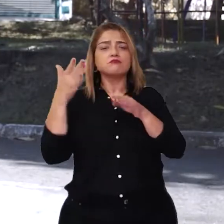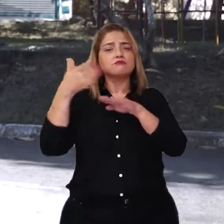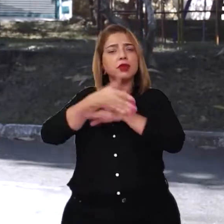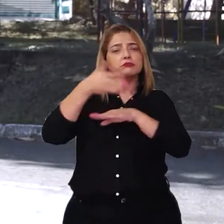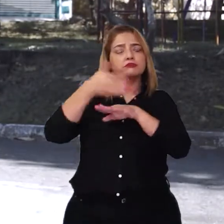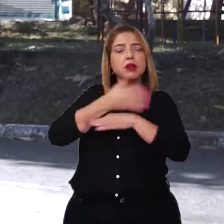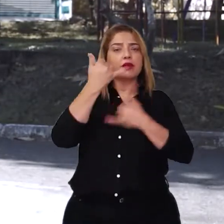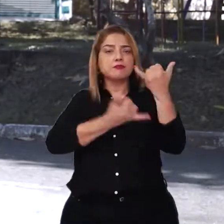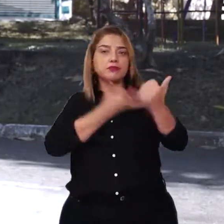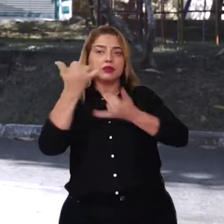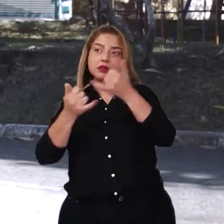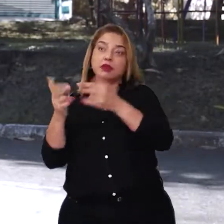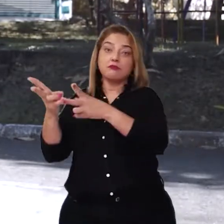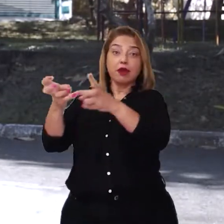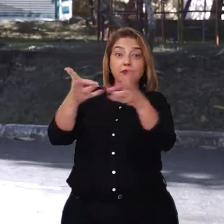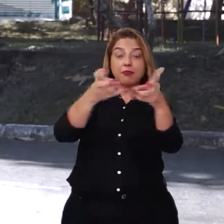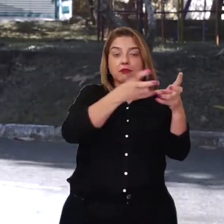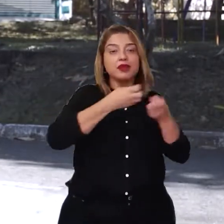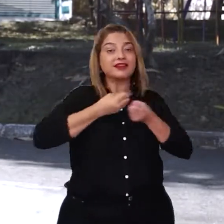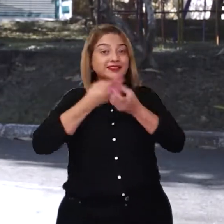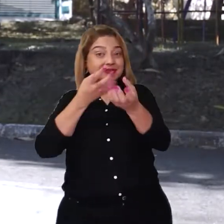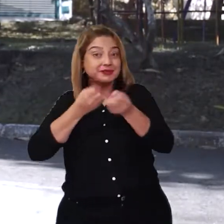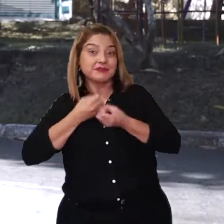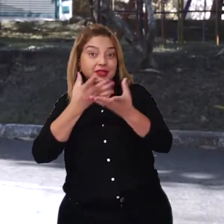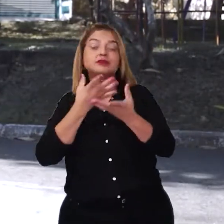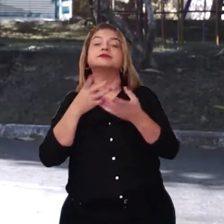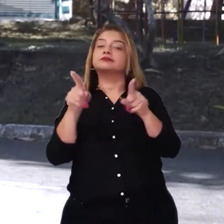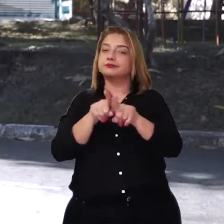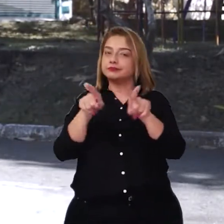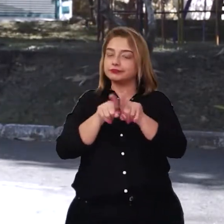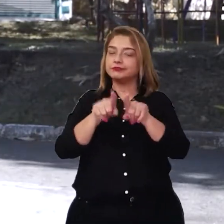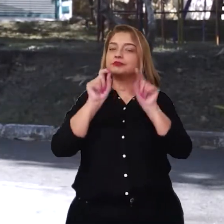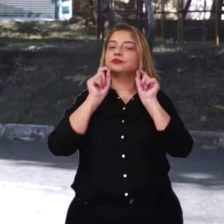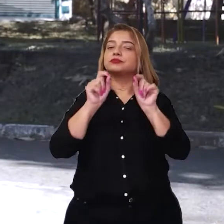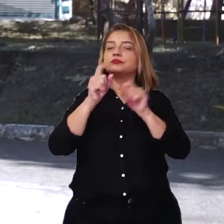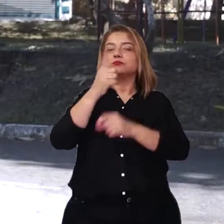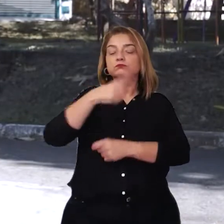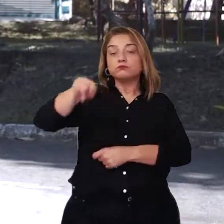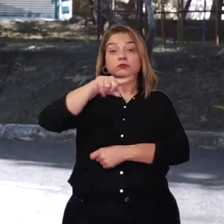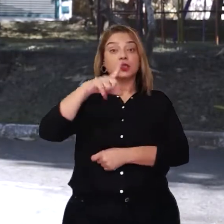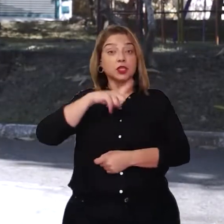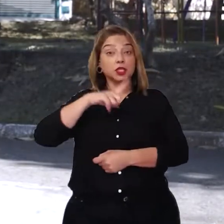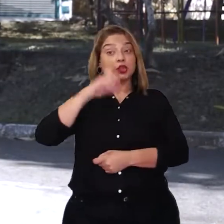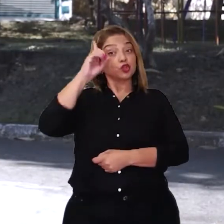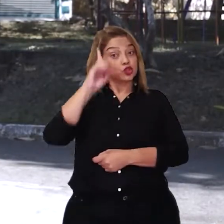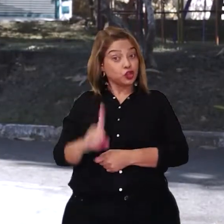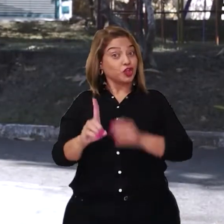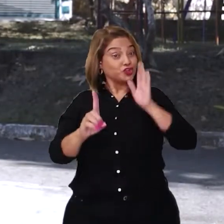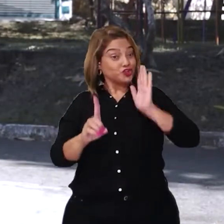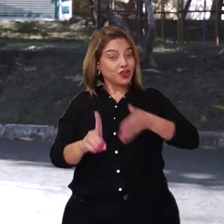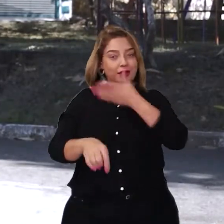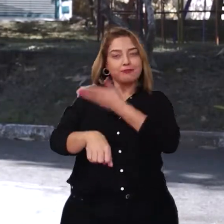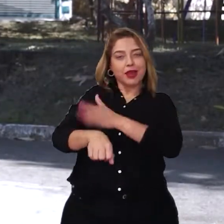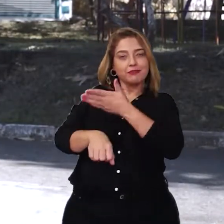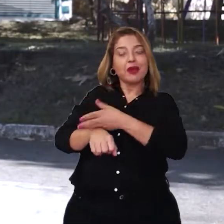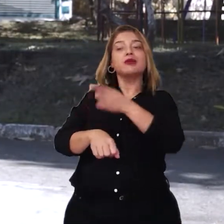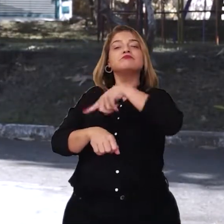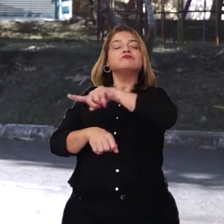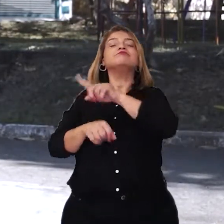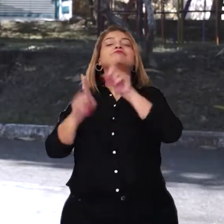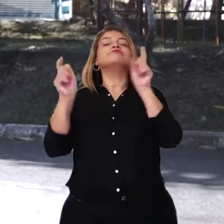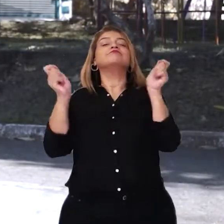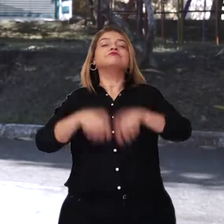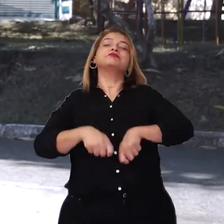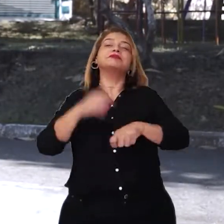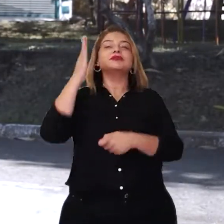brincar, explorar e expressar-se. E, claro, ao exercer esses direitos, elas revelam seus